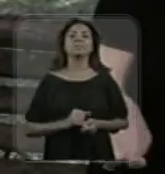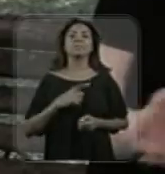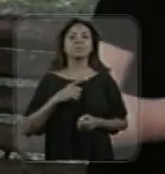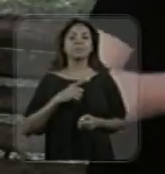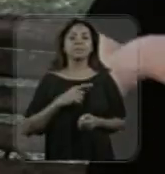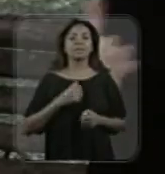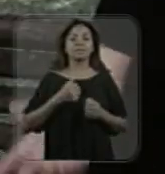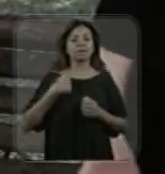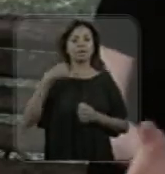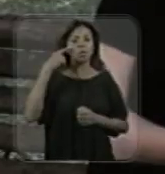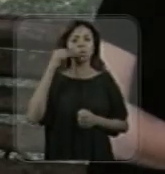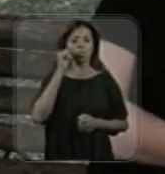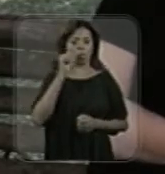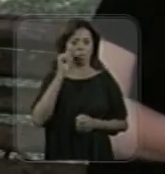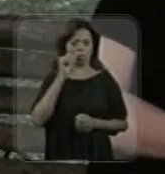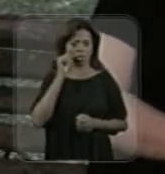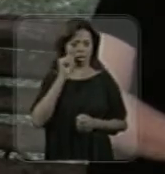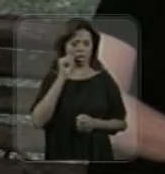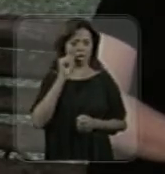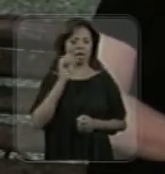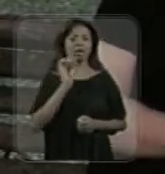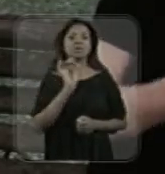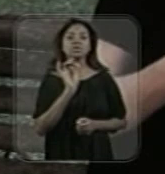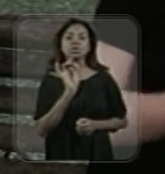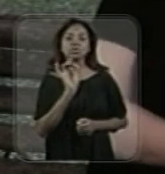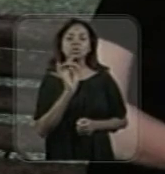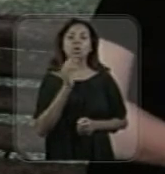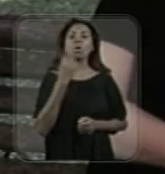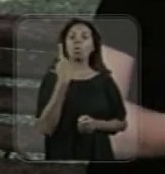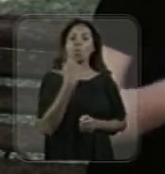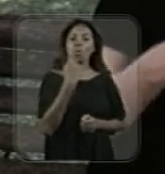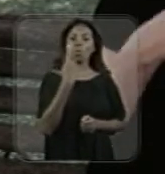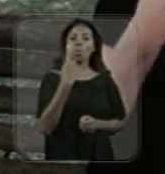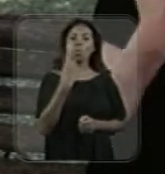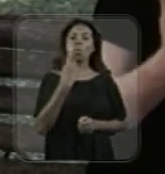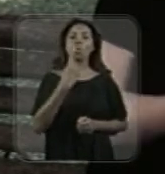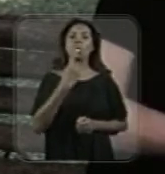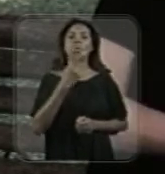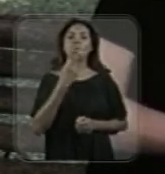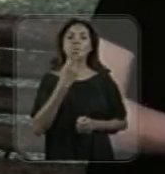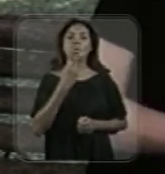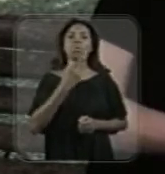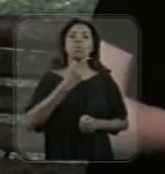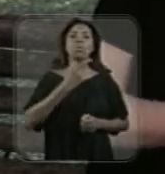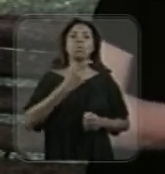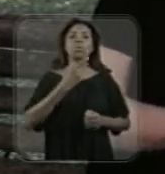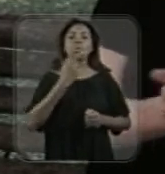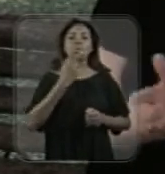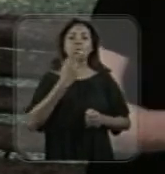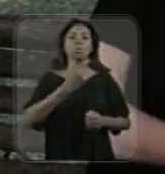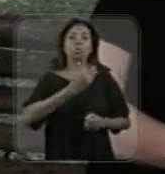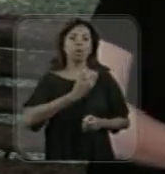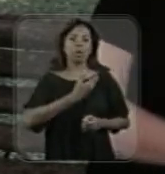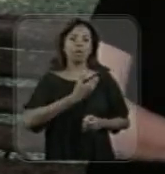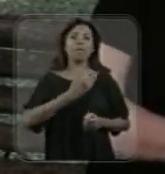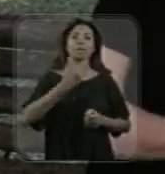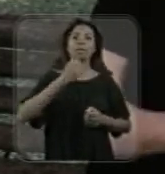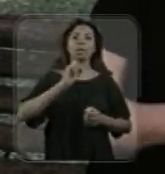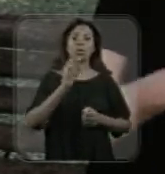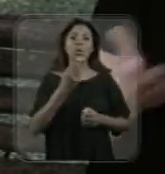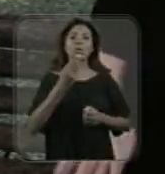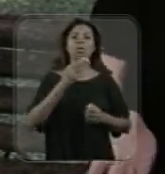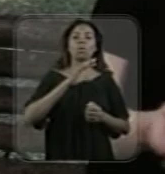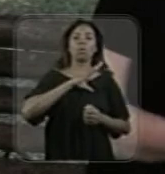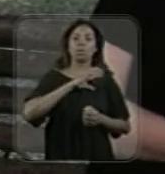me enquadro naquele perfil das mulheres que estão numa relação estável, que só tem um parceiro,